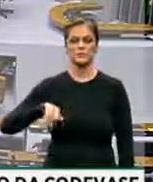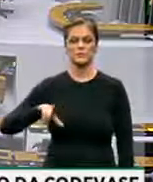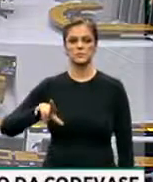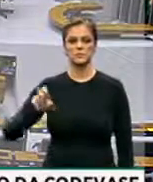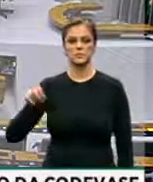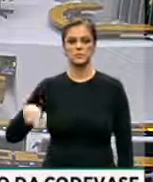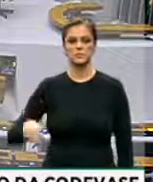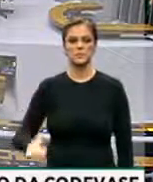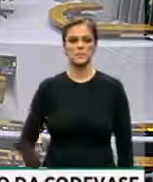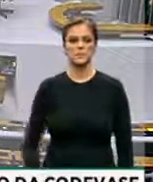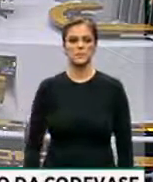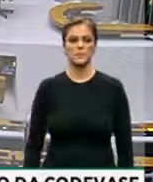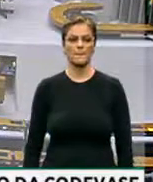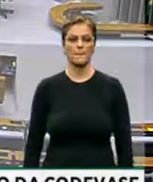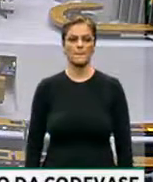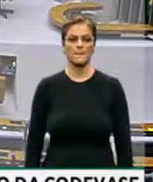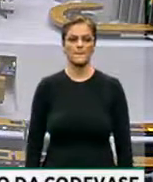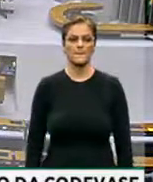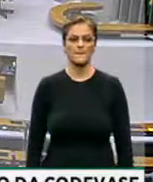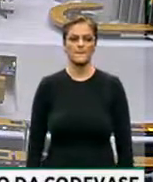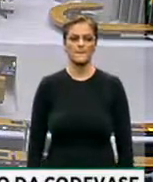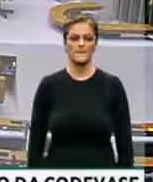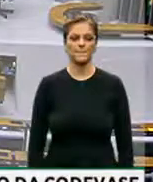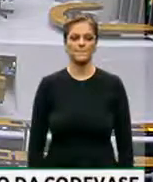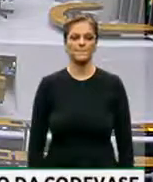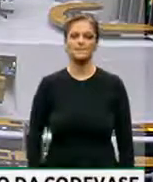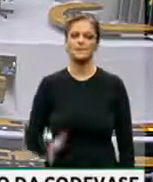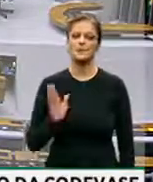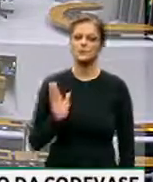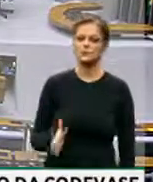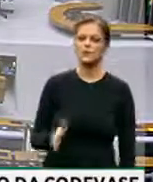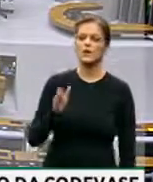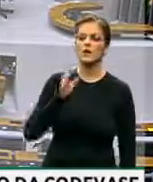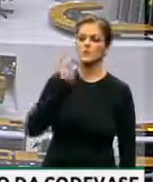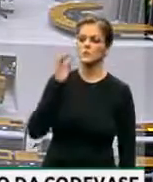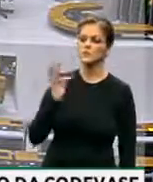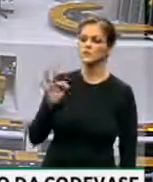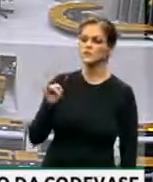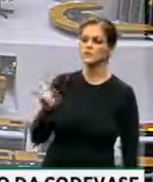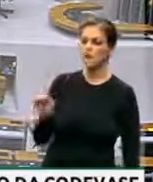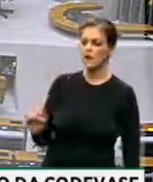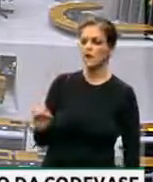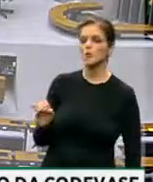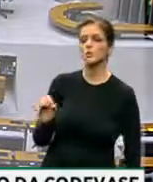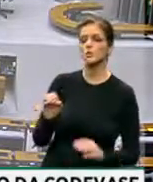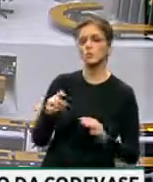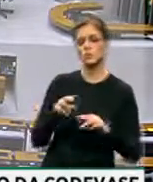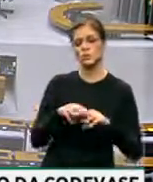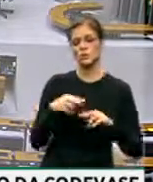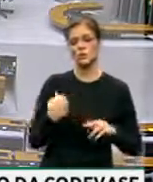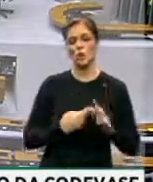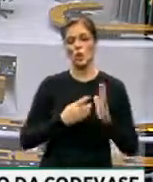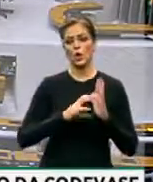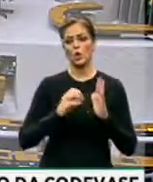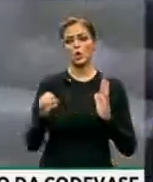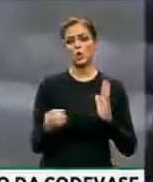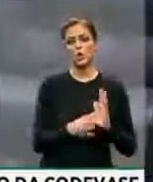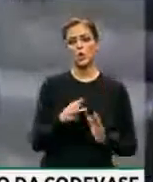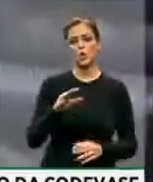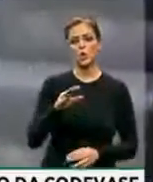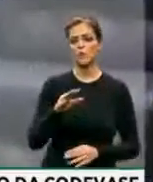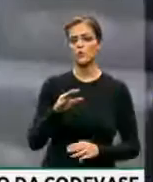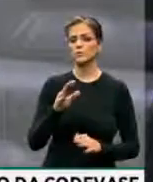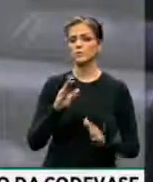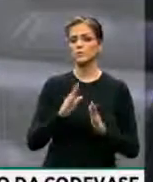Bom, como já muito bem argumentado pelo deputado Thiago Mitrô, o novo orienta sim pela retirada de pauta, entende que não se